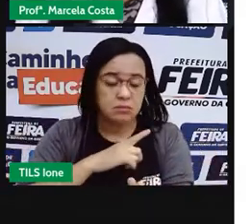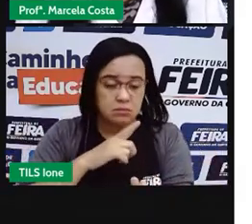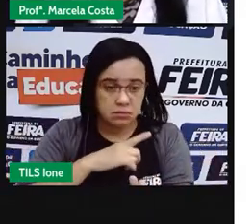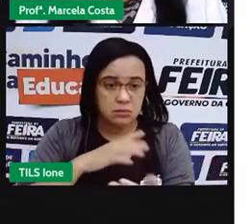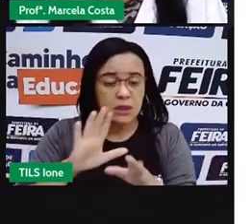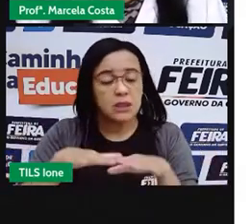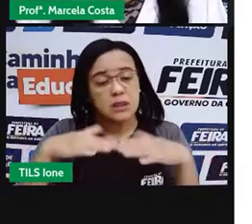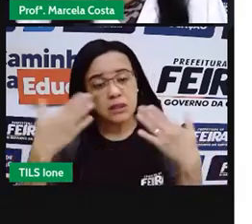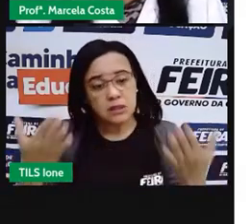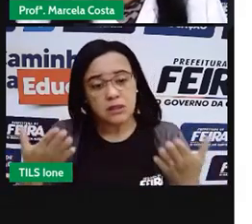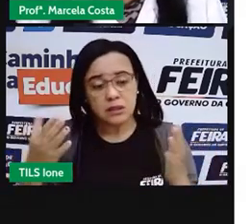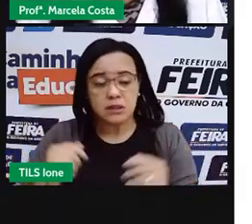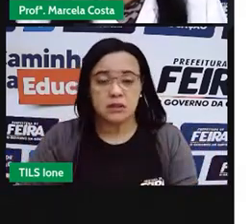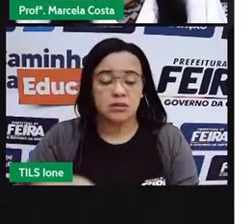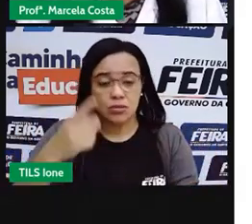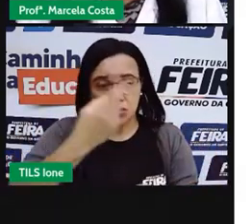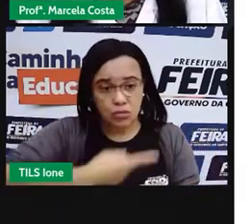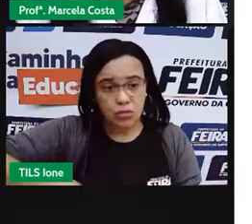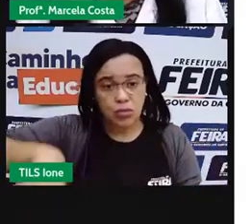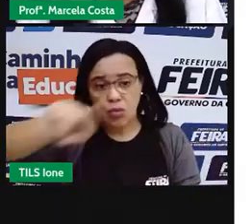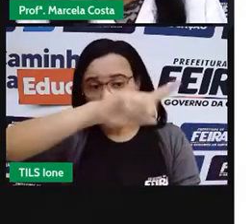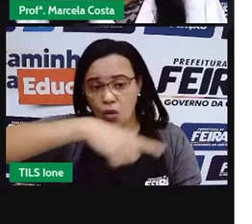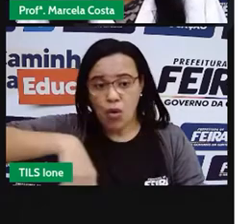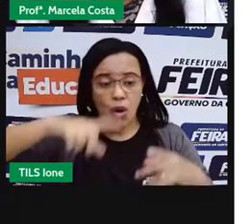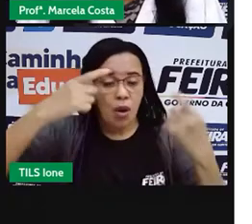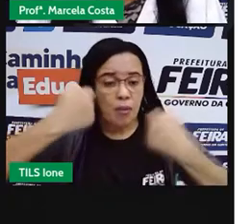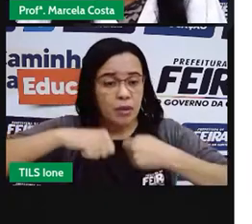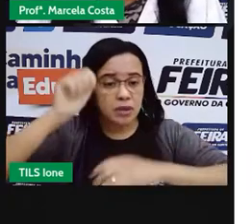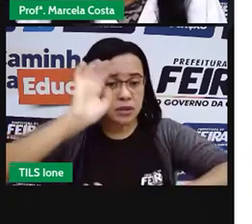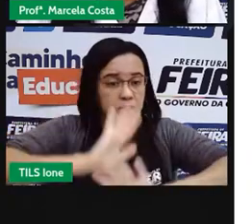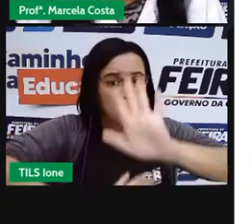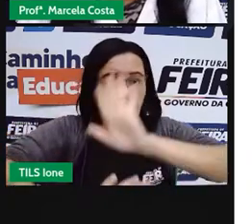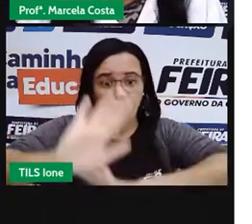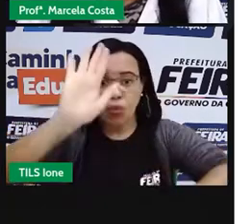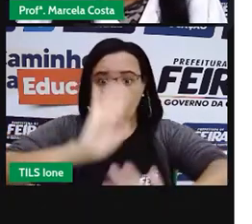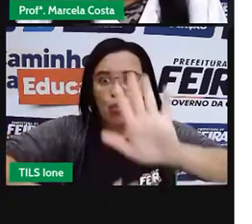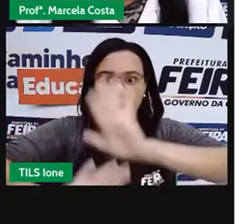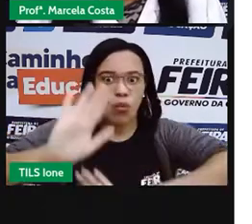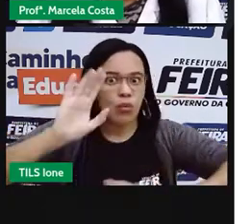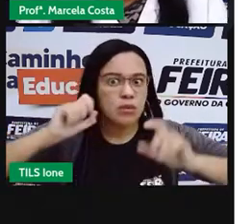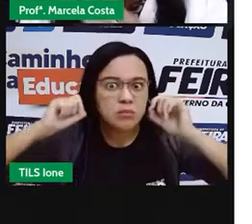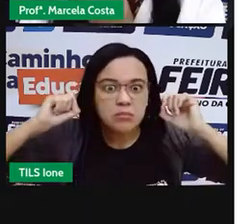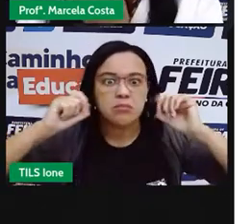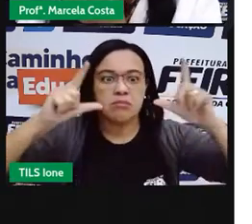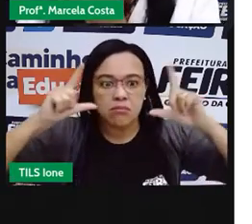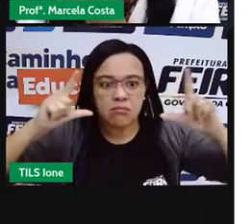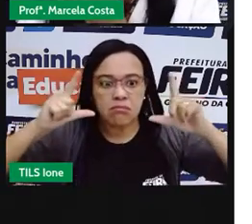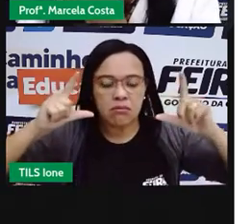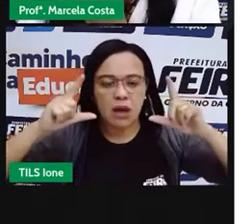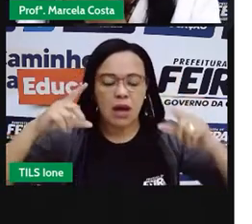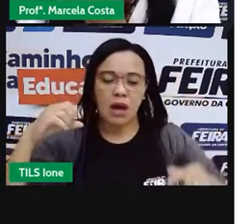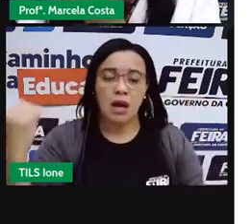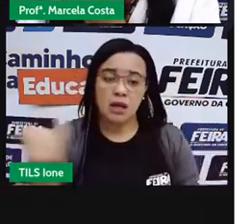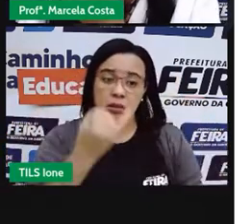Então, a gente precisa ter alguns cuidados importantes, né, a água,